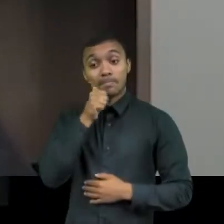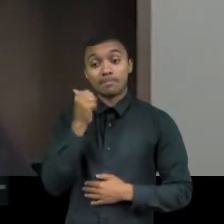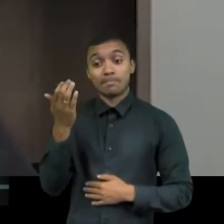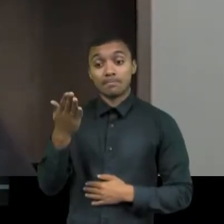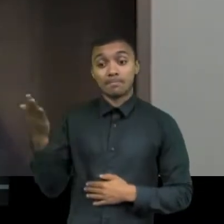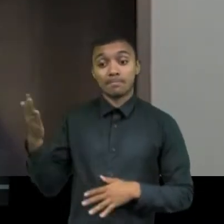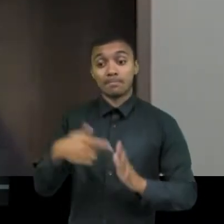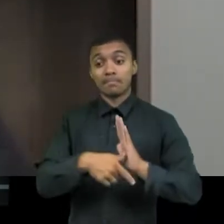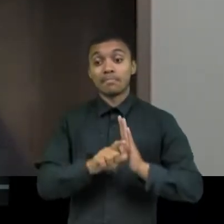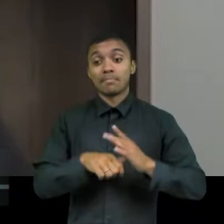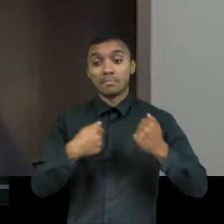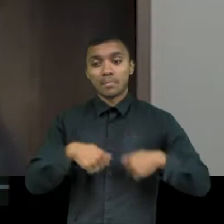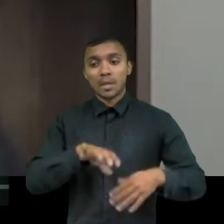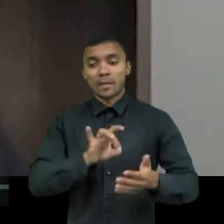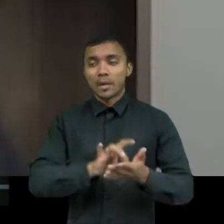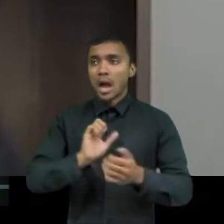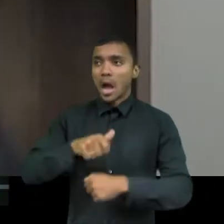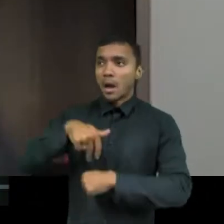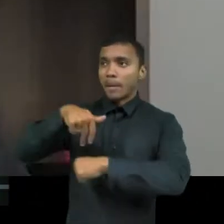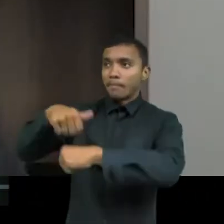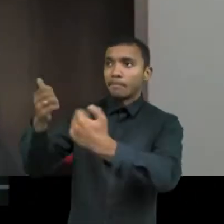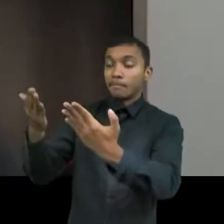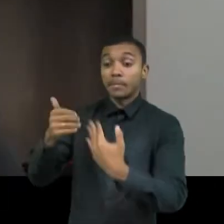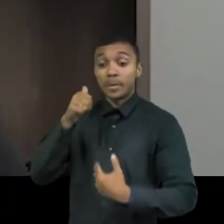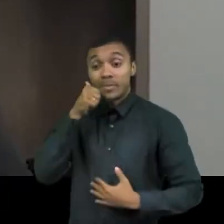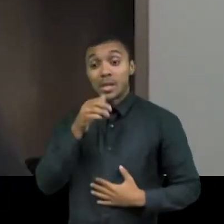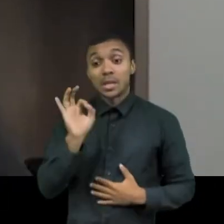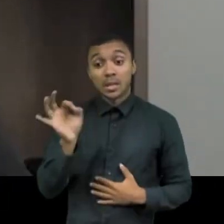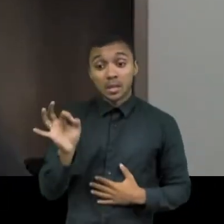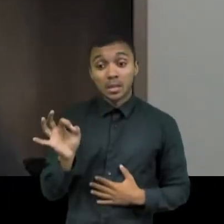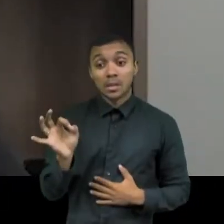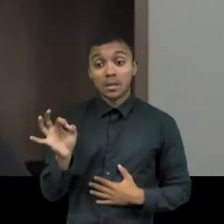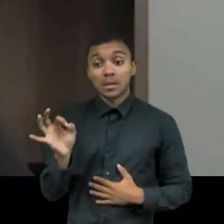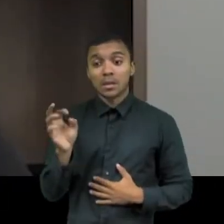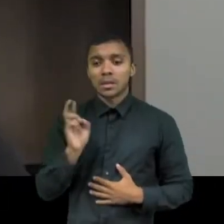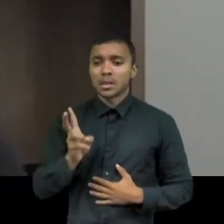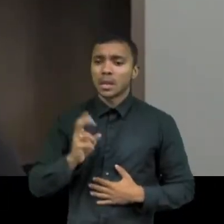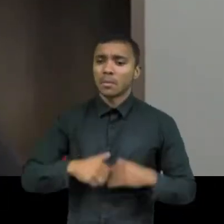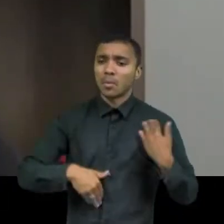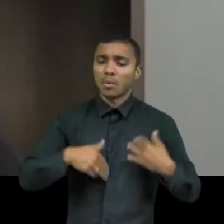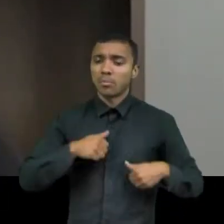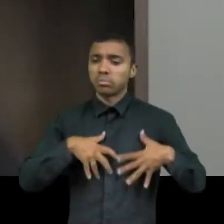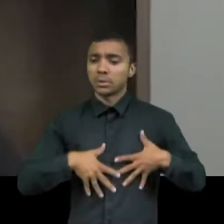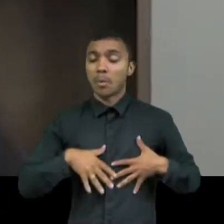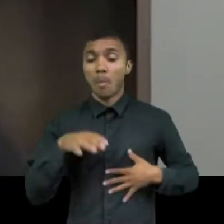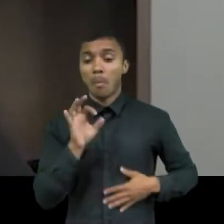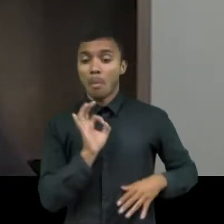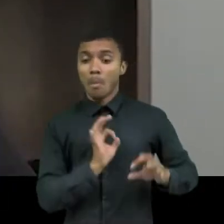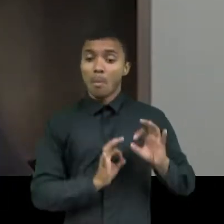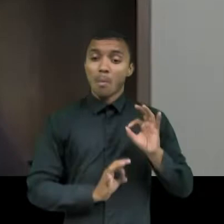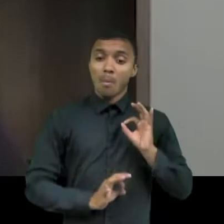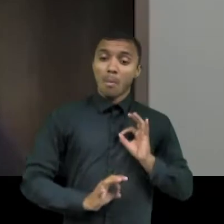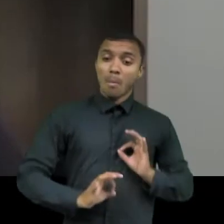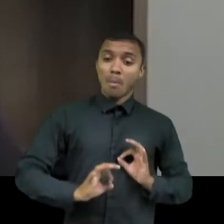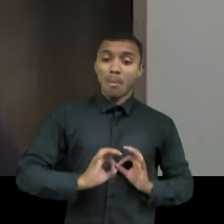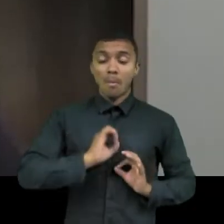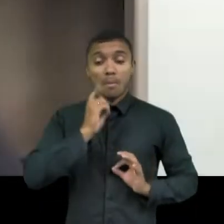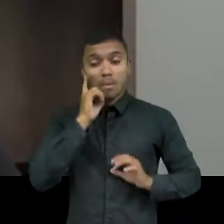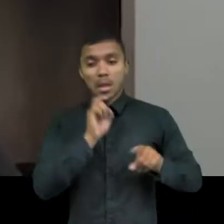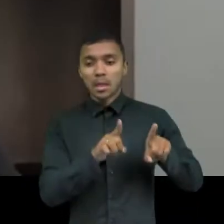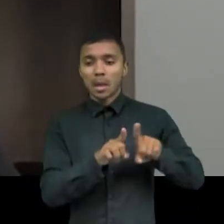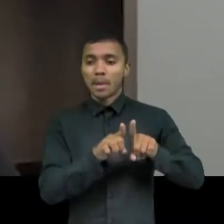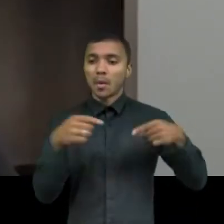mulher, ou seja, ela precisa estar sempre bem arrumada, ela precisa estar dentro dos padrões da sociedade.